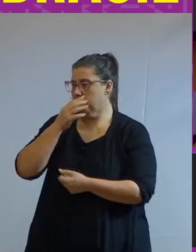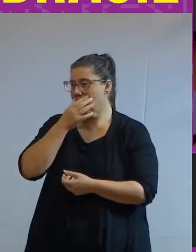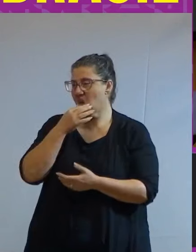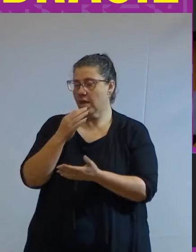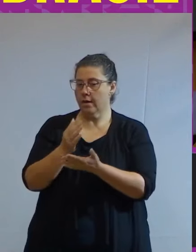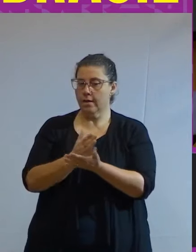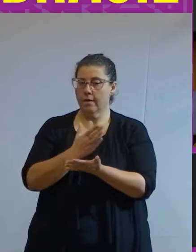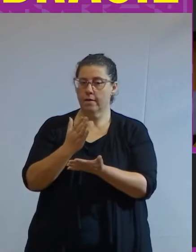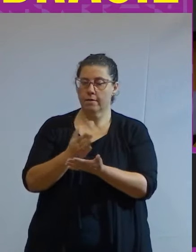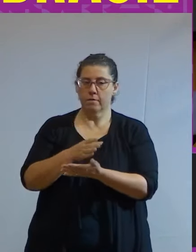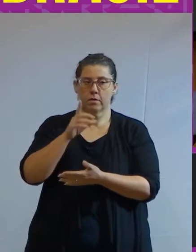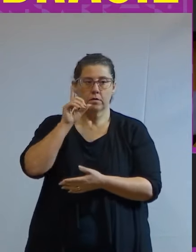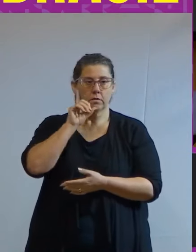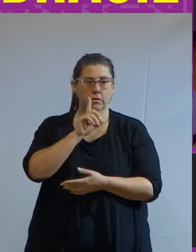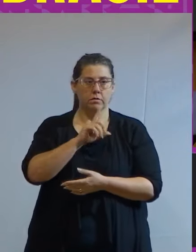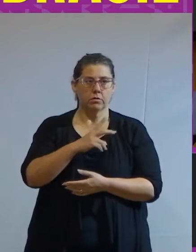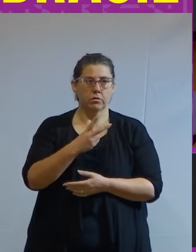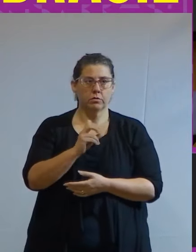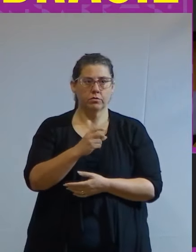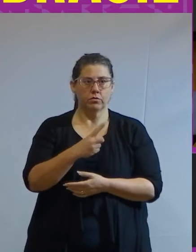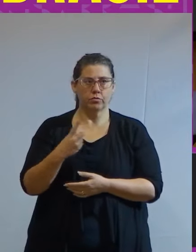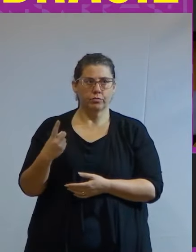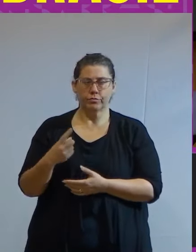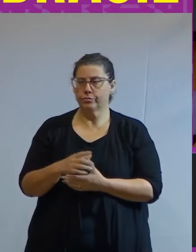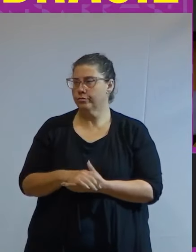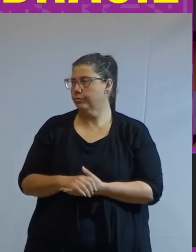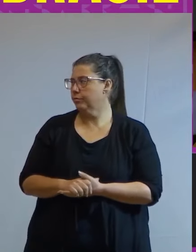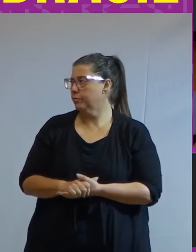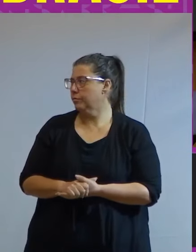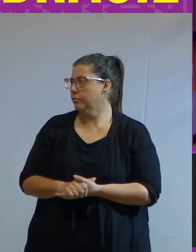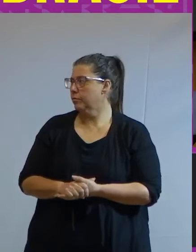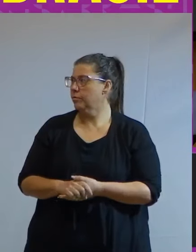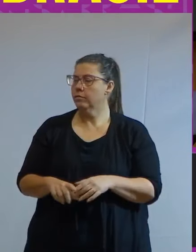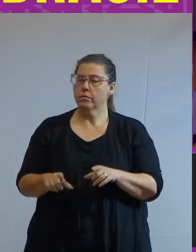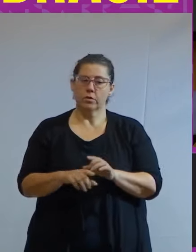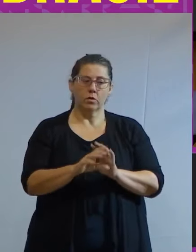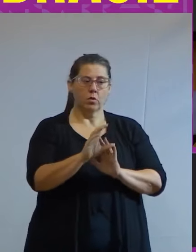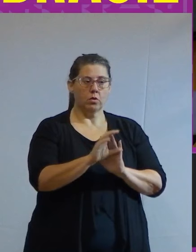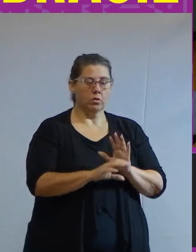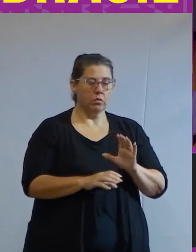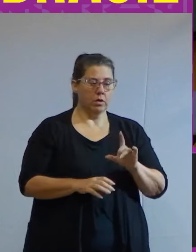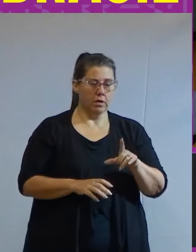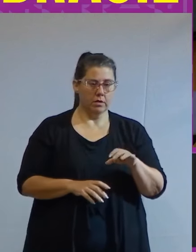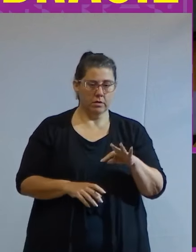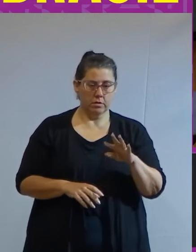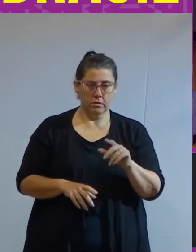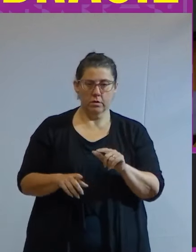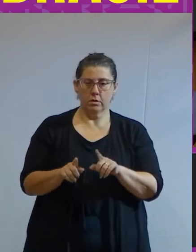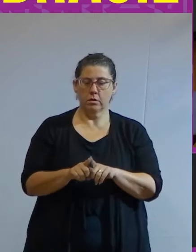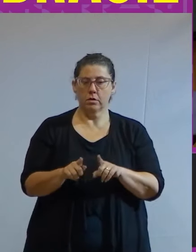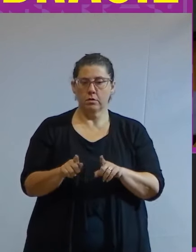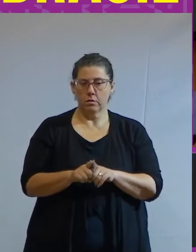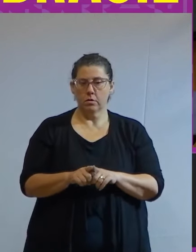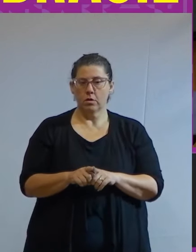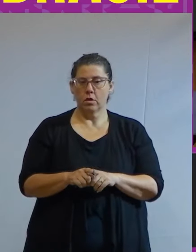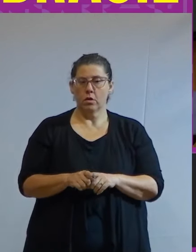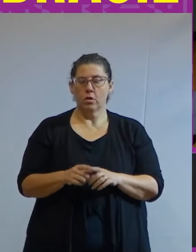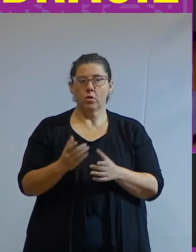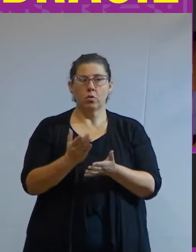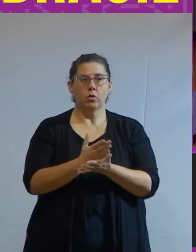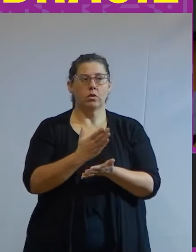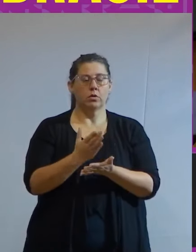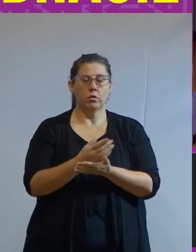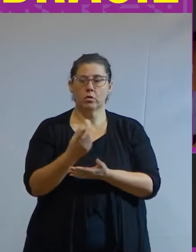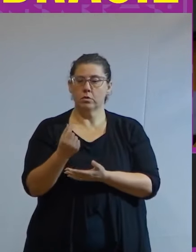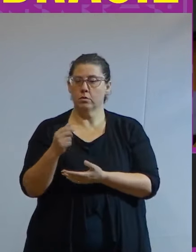americana Fortune em 2021 é coronista do extra e autora dos livros Orçamento sem Falhas